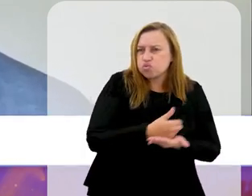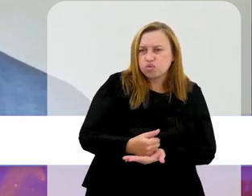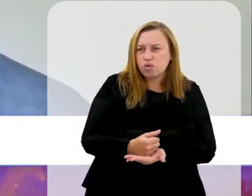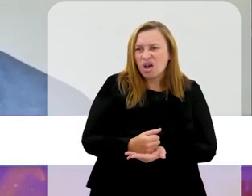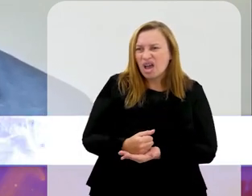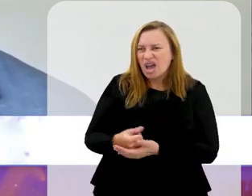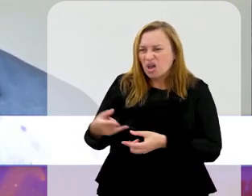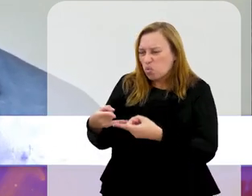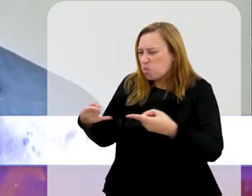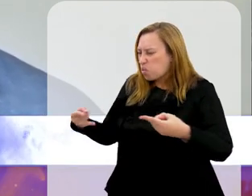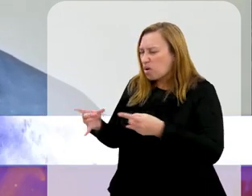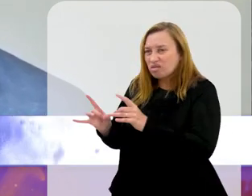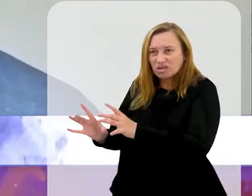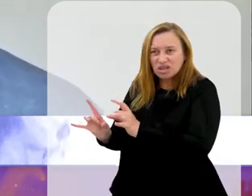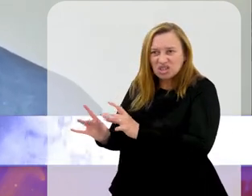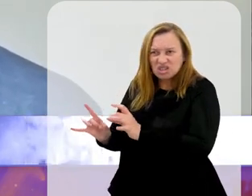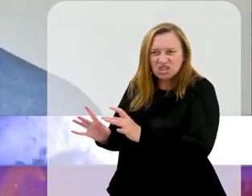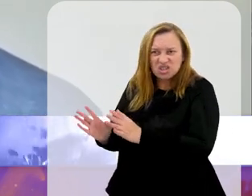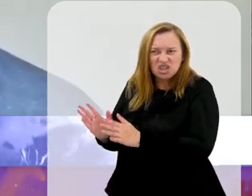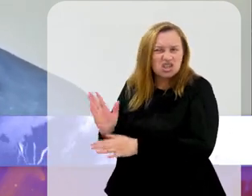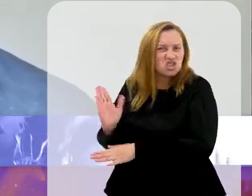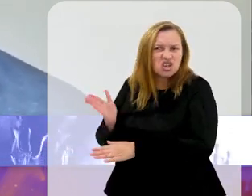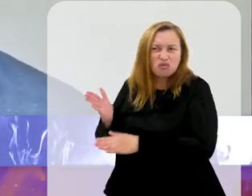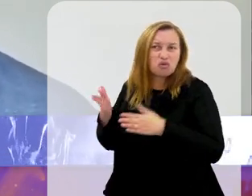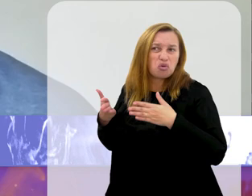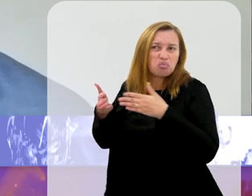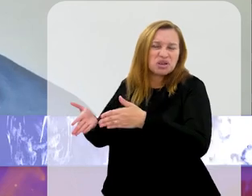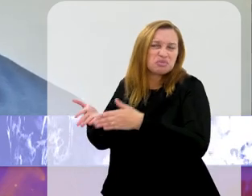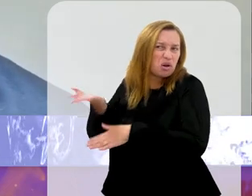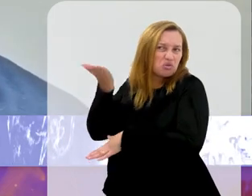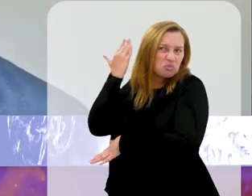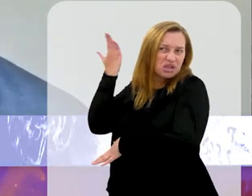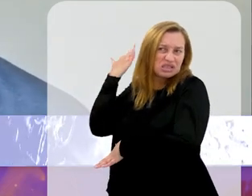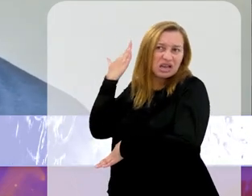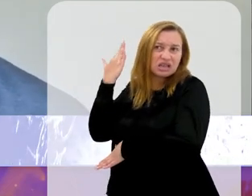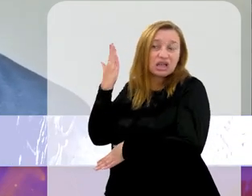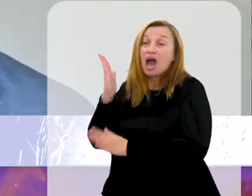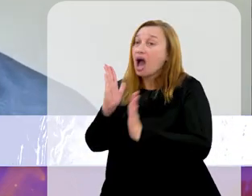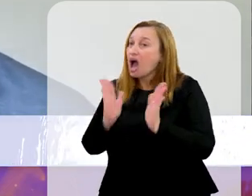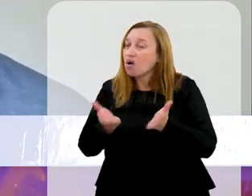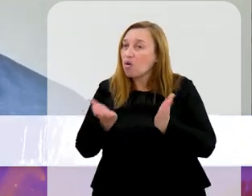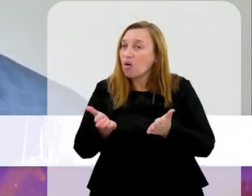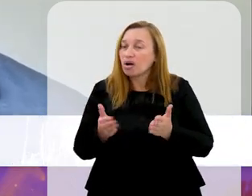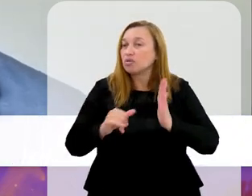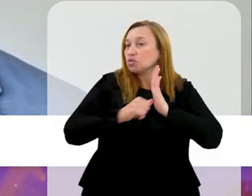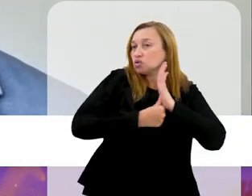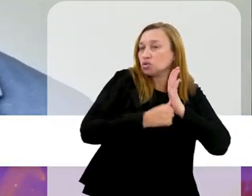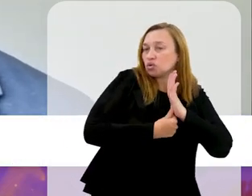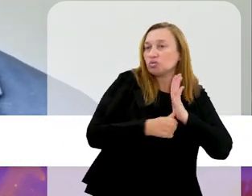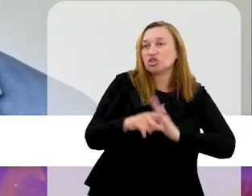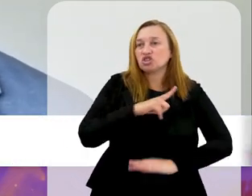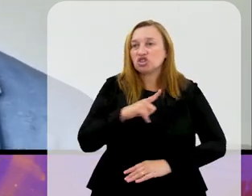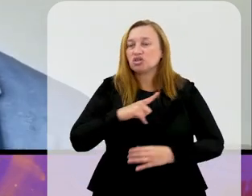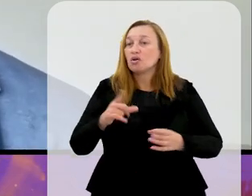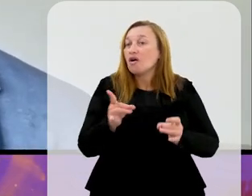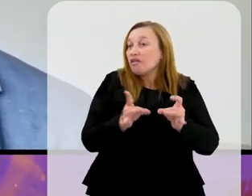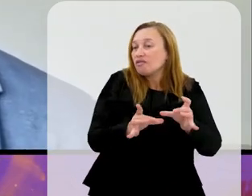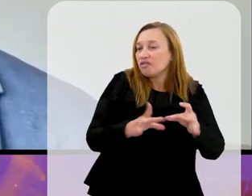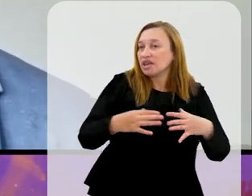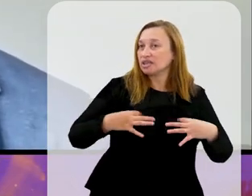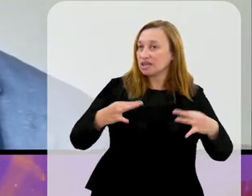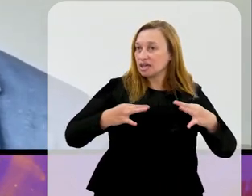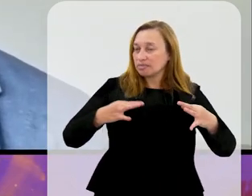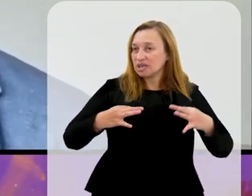Bilheteria já foi, Rui, o primeiro ponto de receita dos clubes. Não é mais. Os clubes tinham venda de camisas,